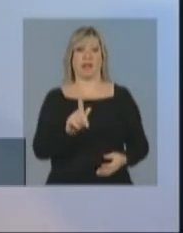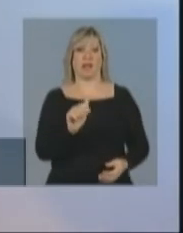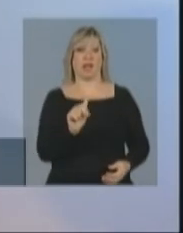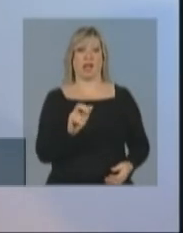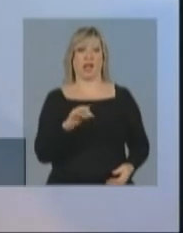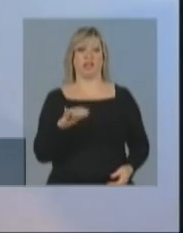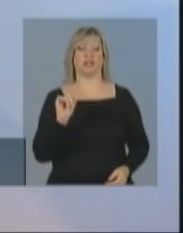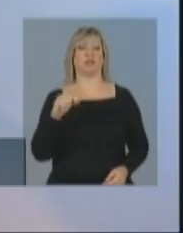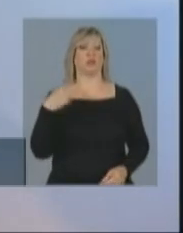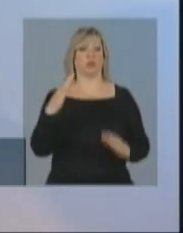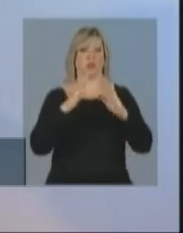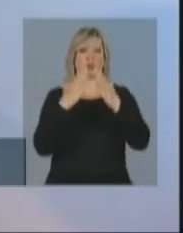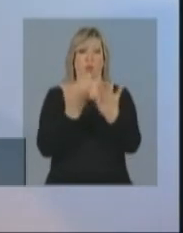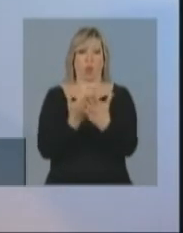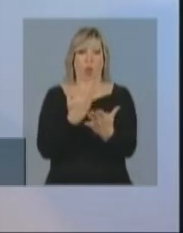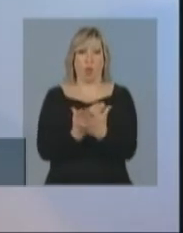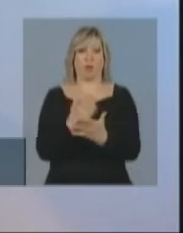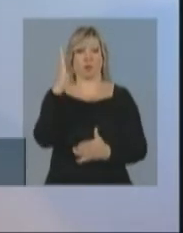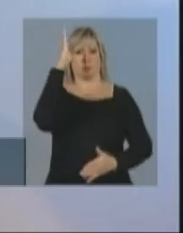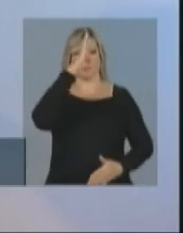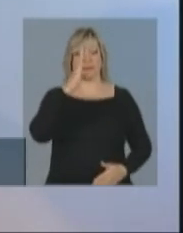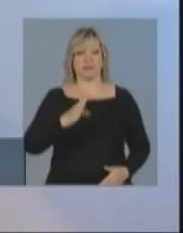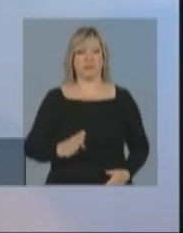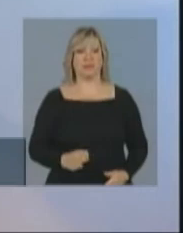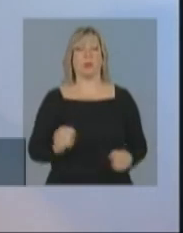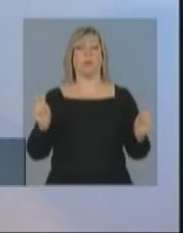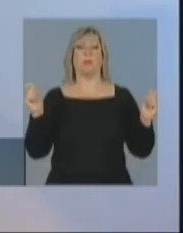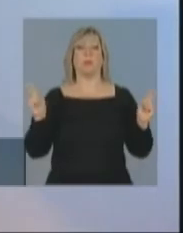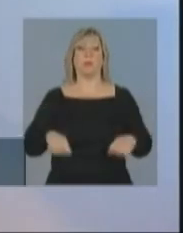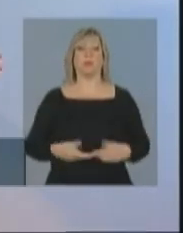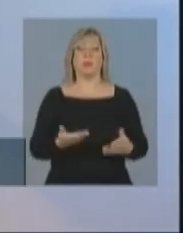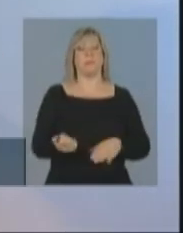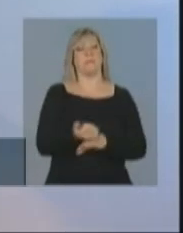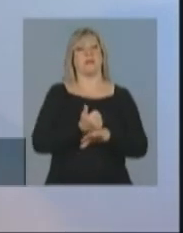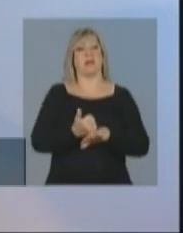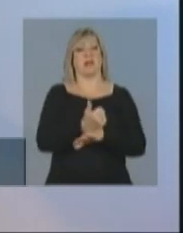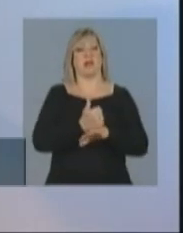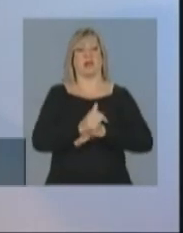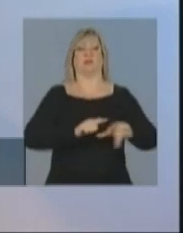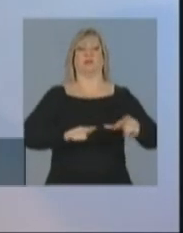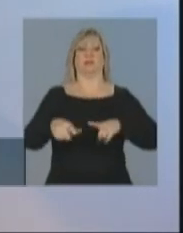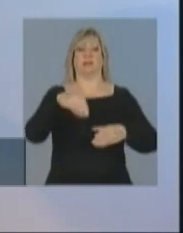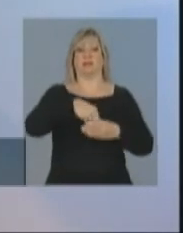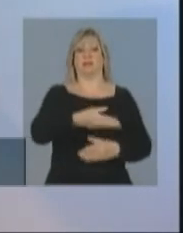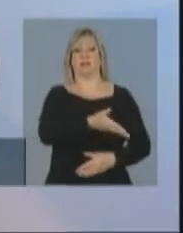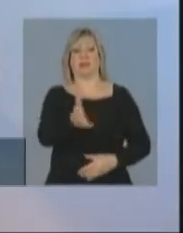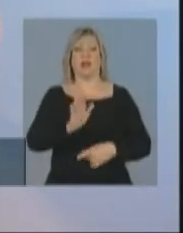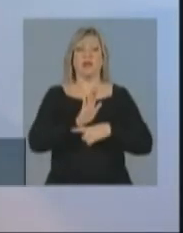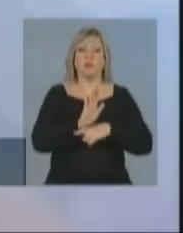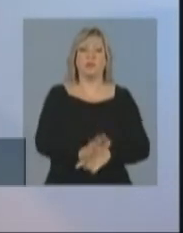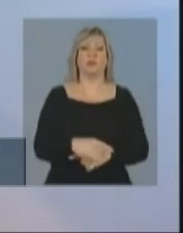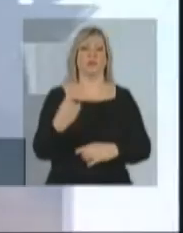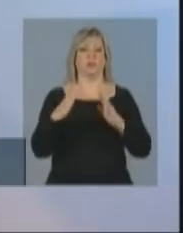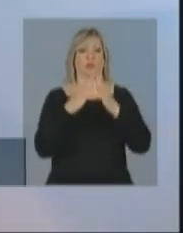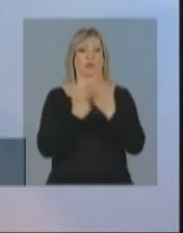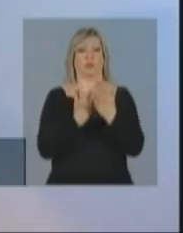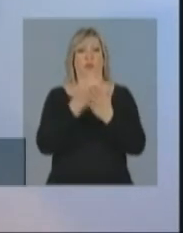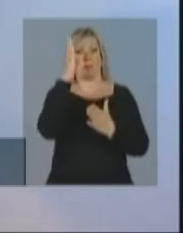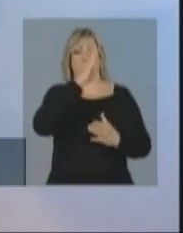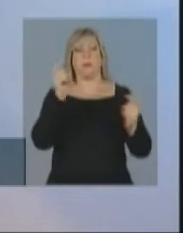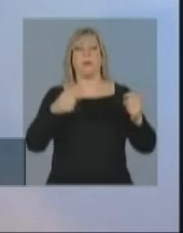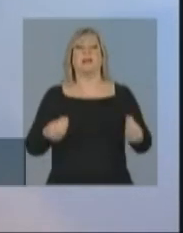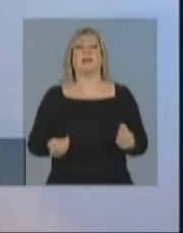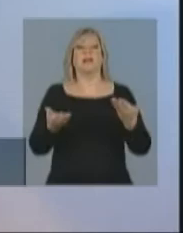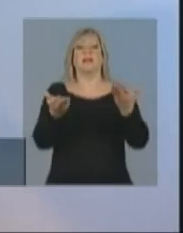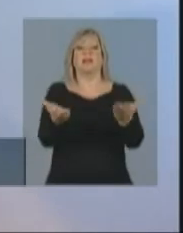que as escolas no Brasil sejam melhores geridas, para garantir que as escolas no Brasil possam